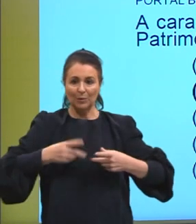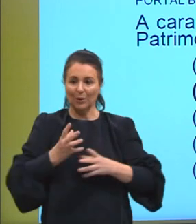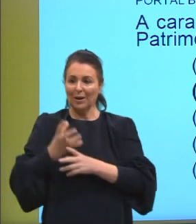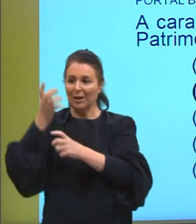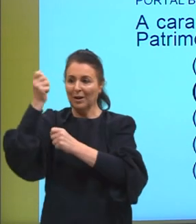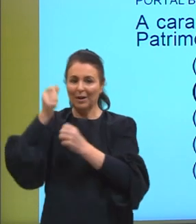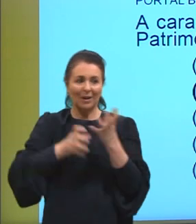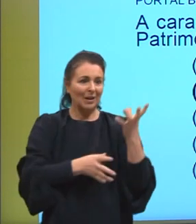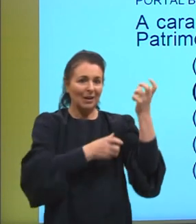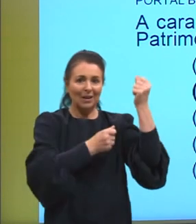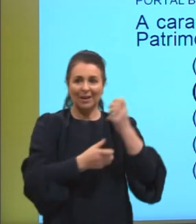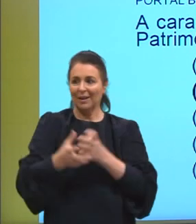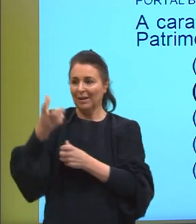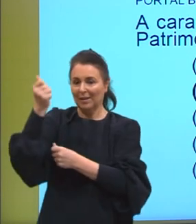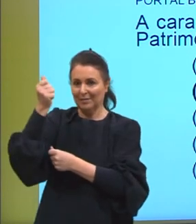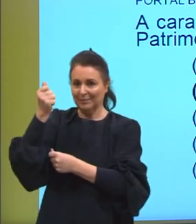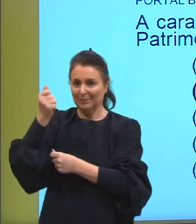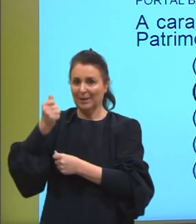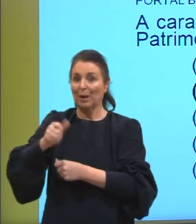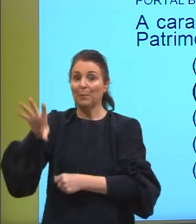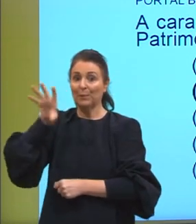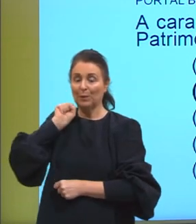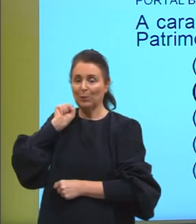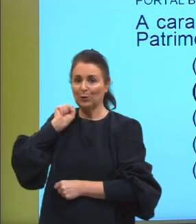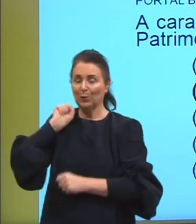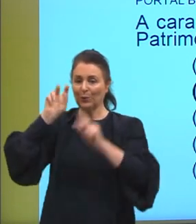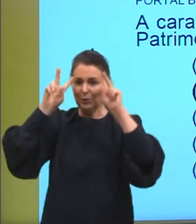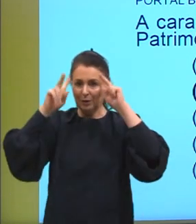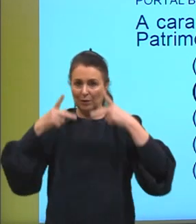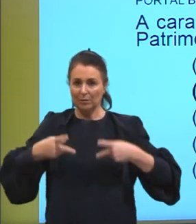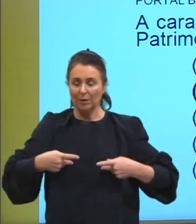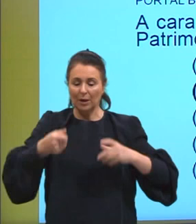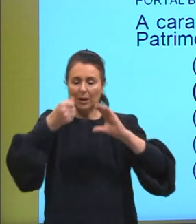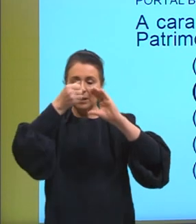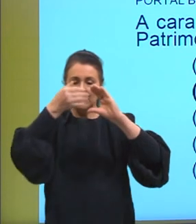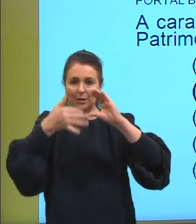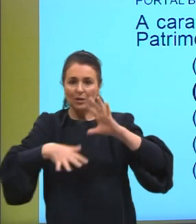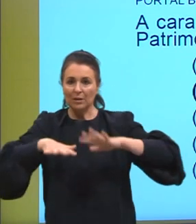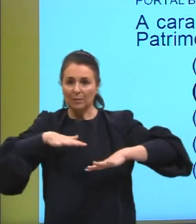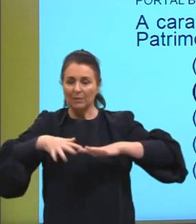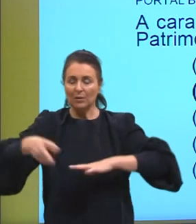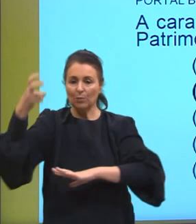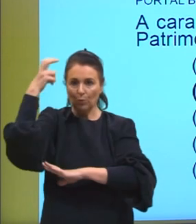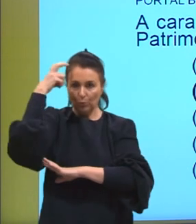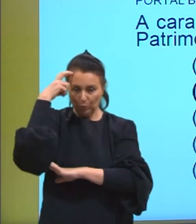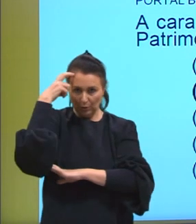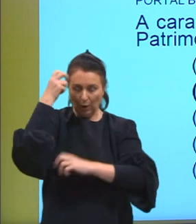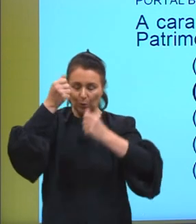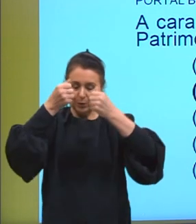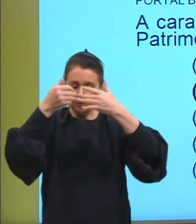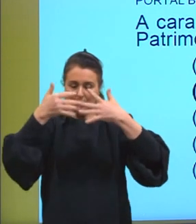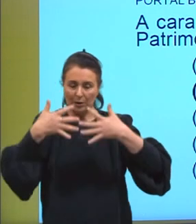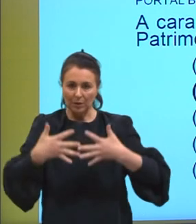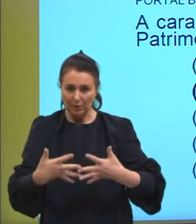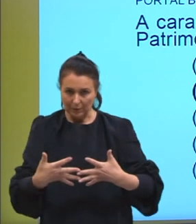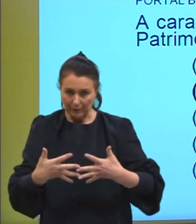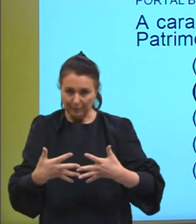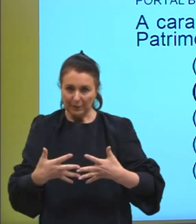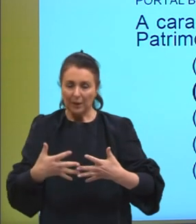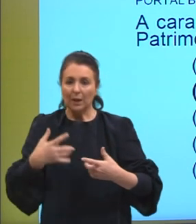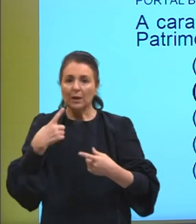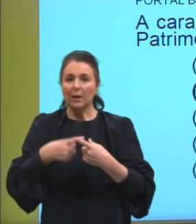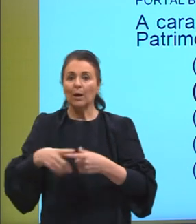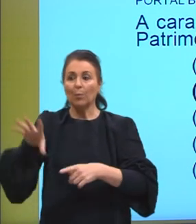patrimônio imaterial da humanidade. A característica de manifestação cultural descrita que justifica a sua condição de